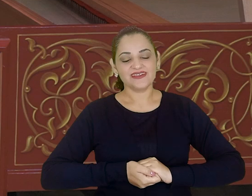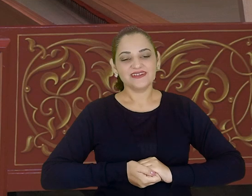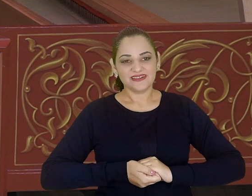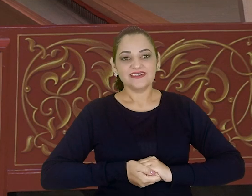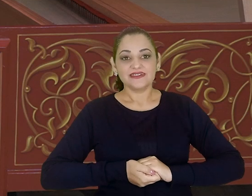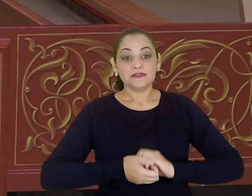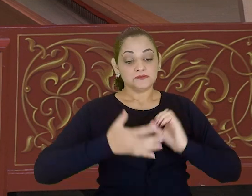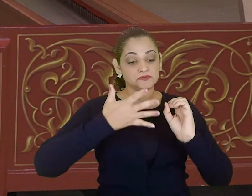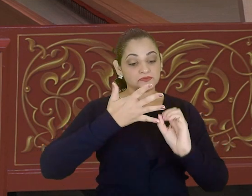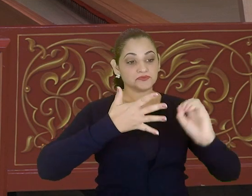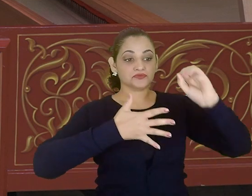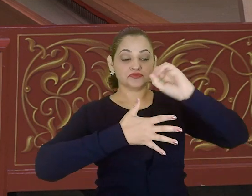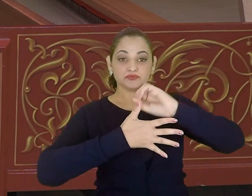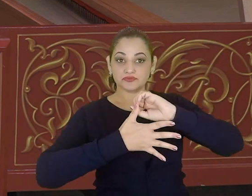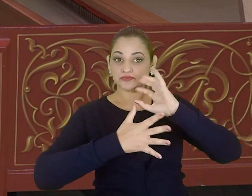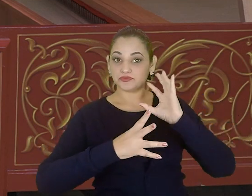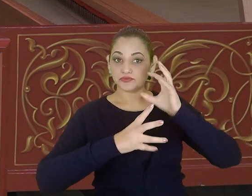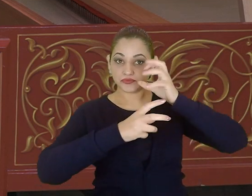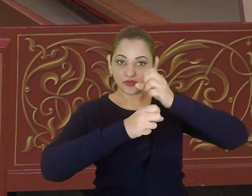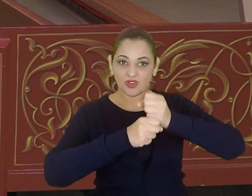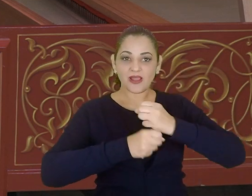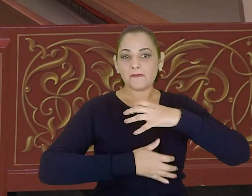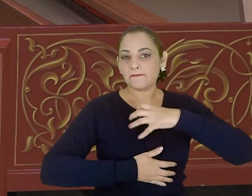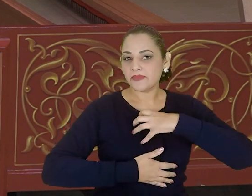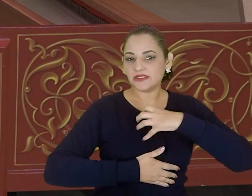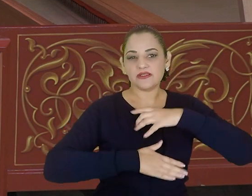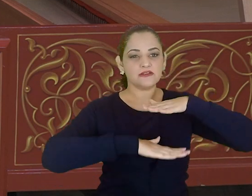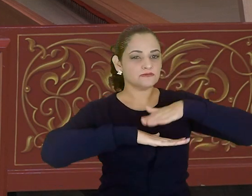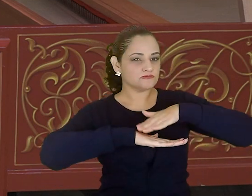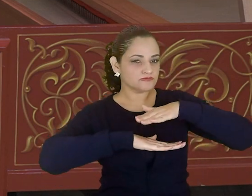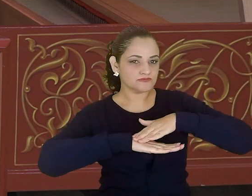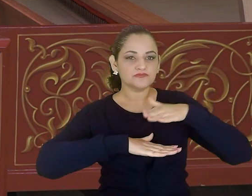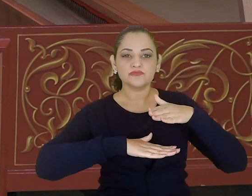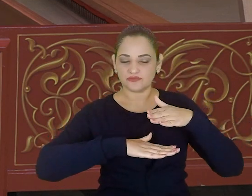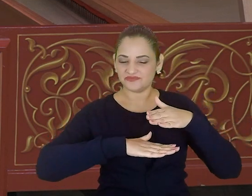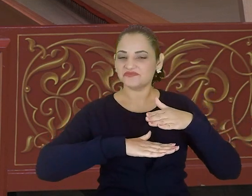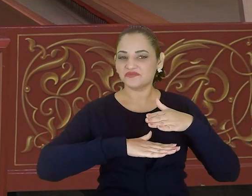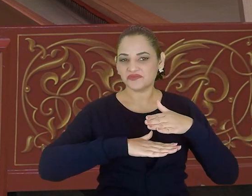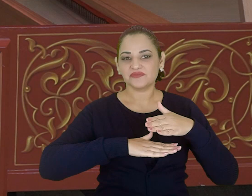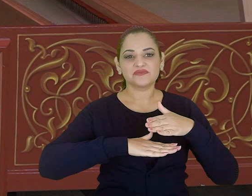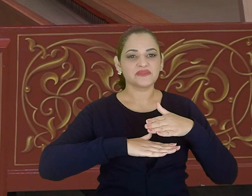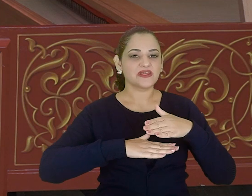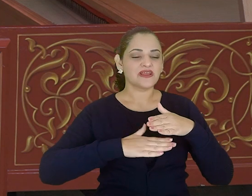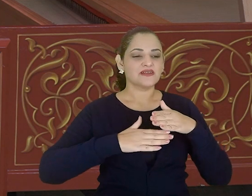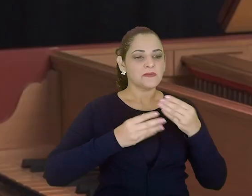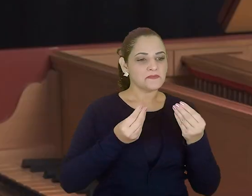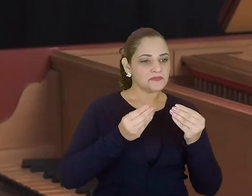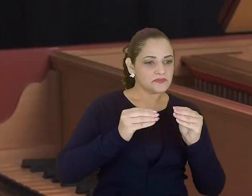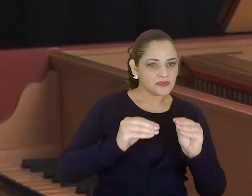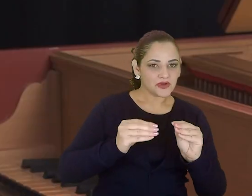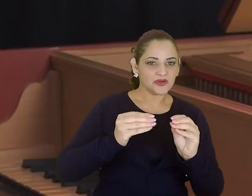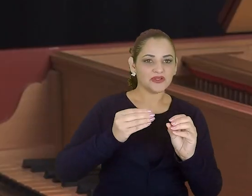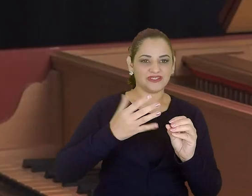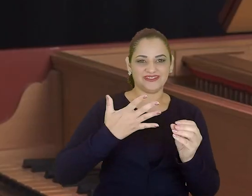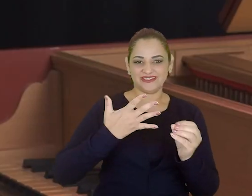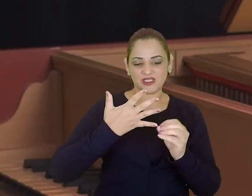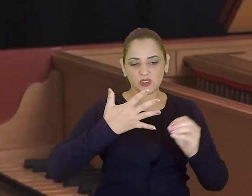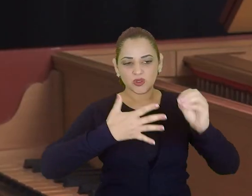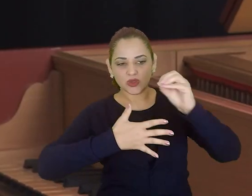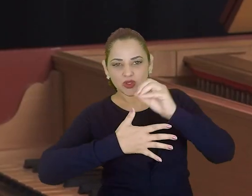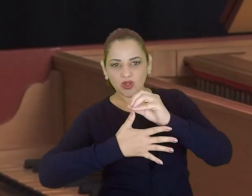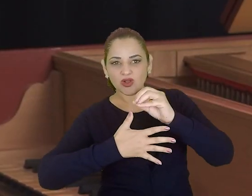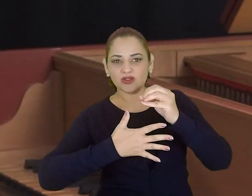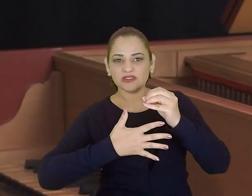Os acordes, a maneira como a gente faz os acordes, se põe mais nota, se põe menos